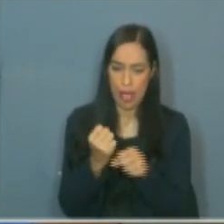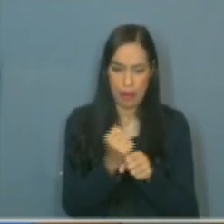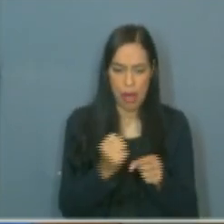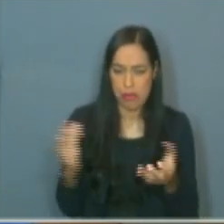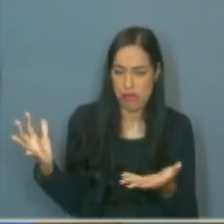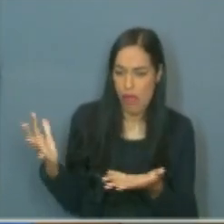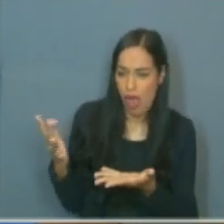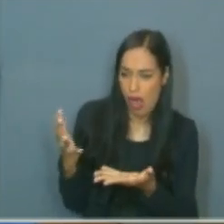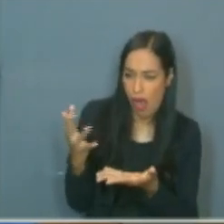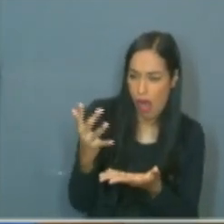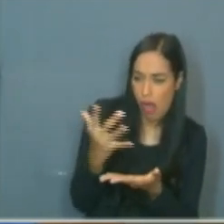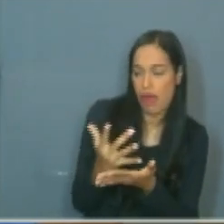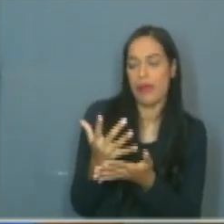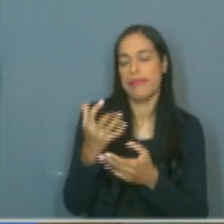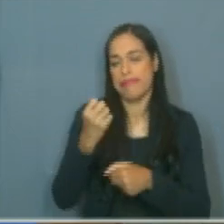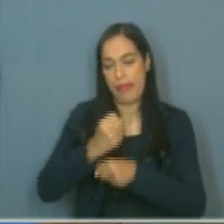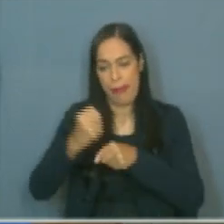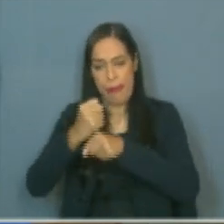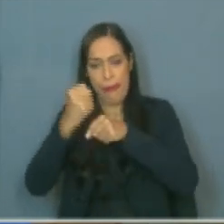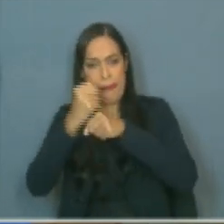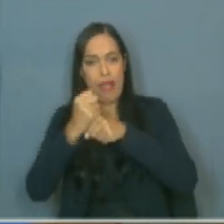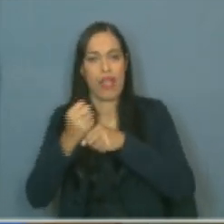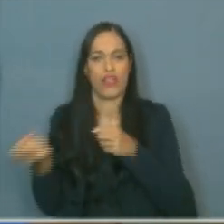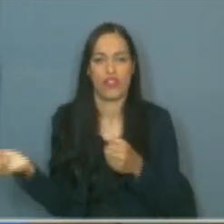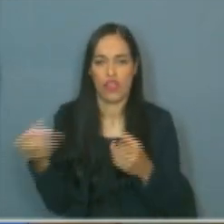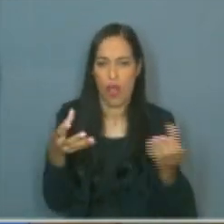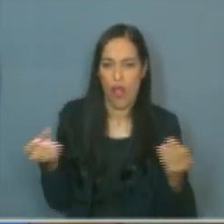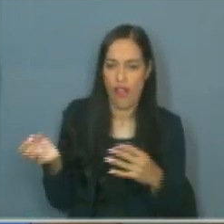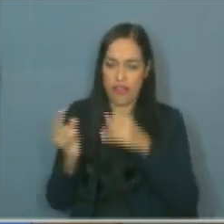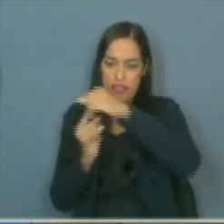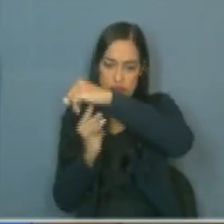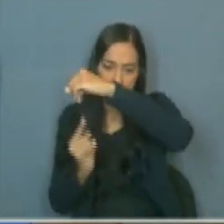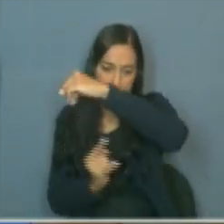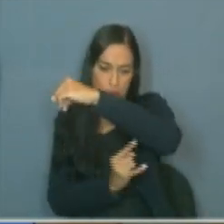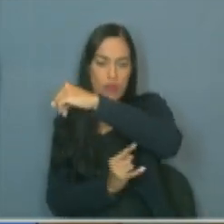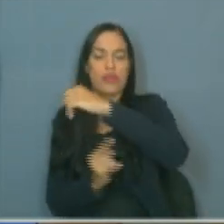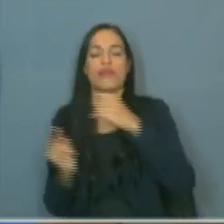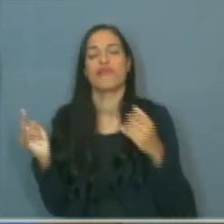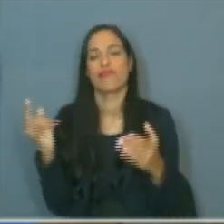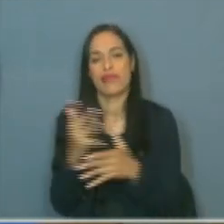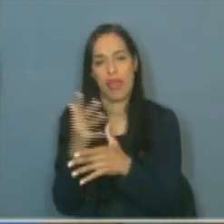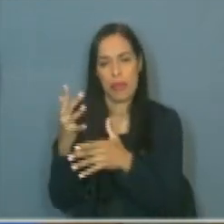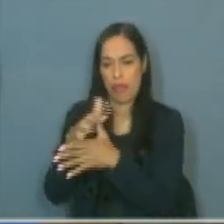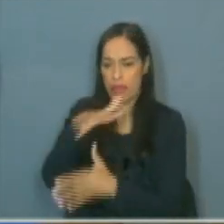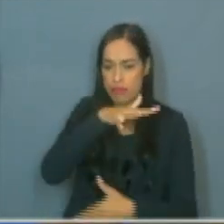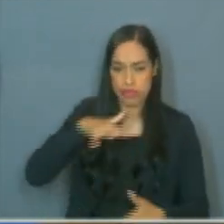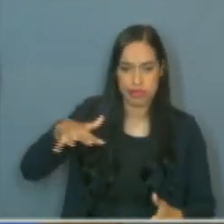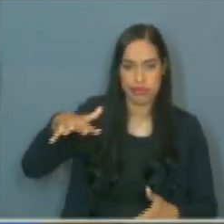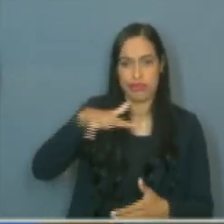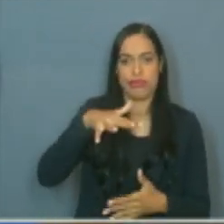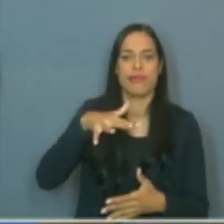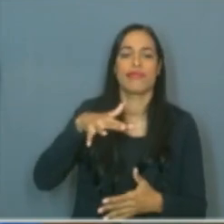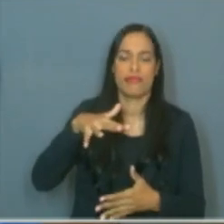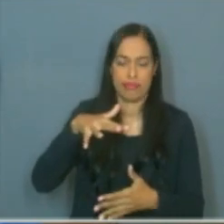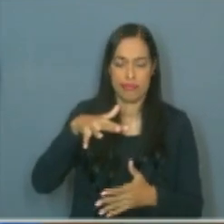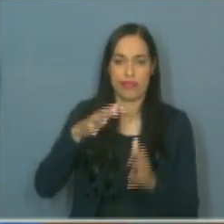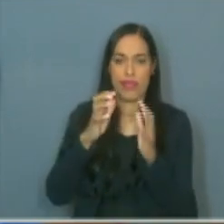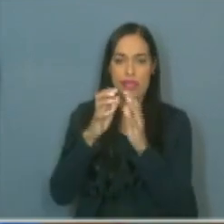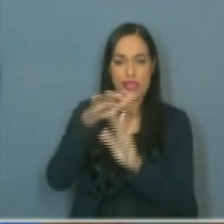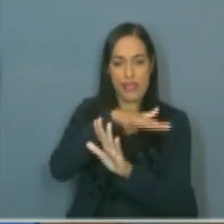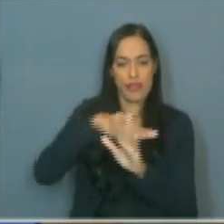estrutural e construção de novas pontes e pontilhões em diversas áreas da cidade,